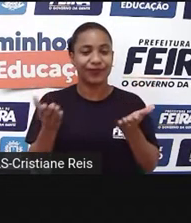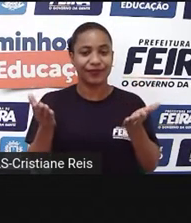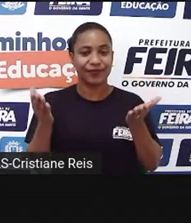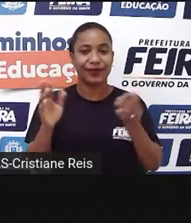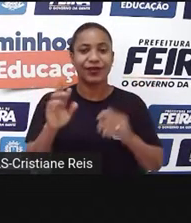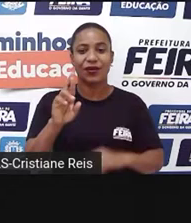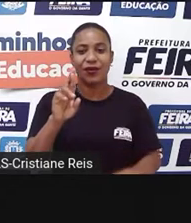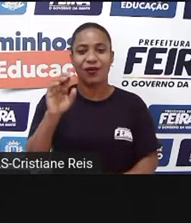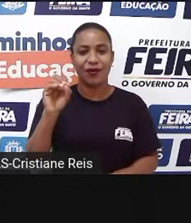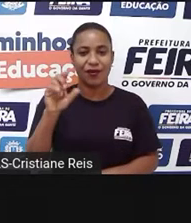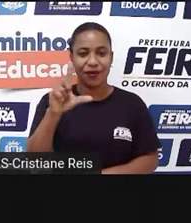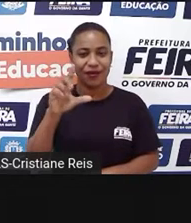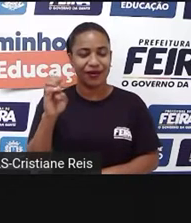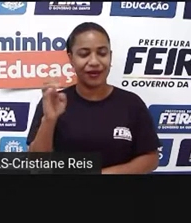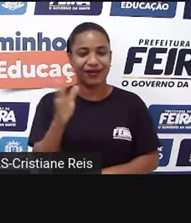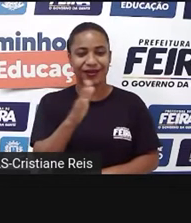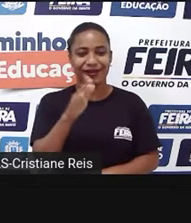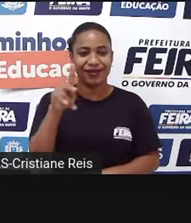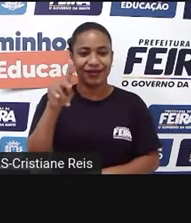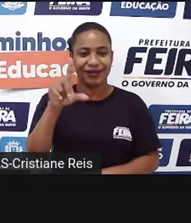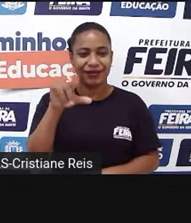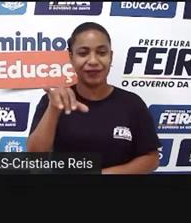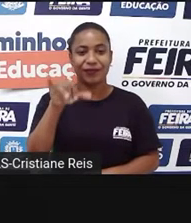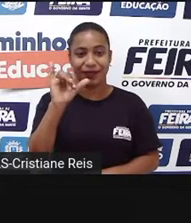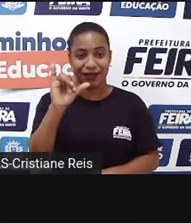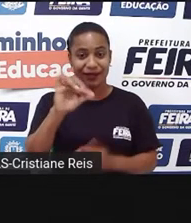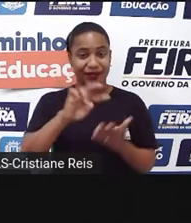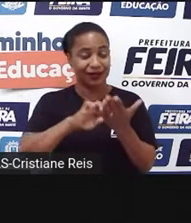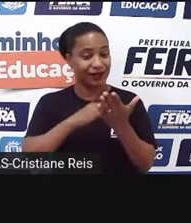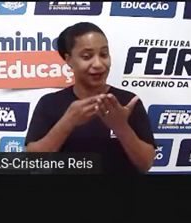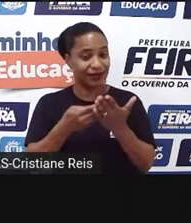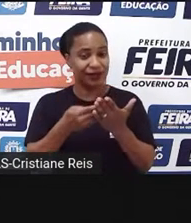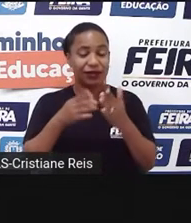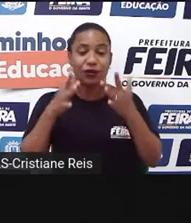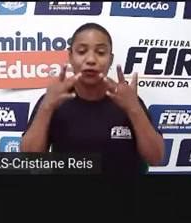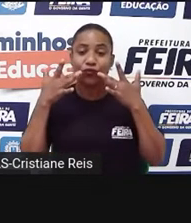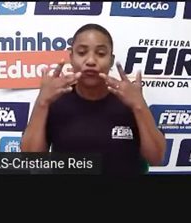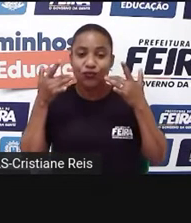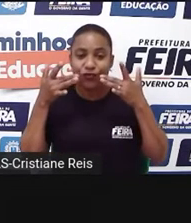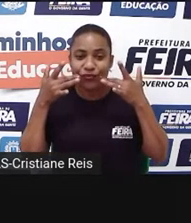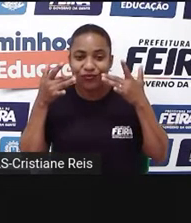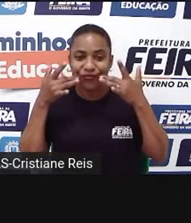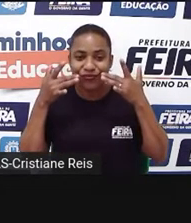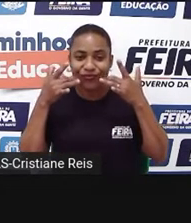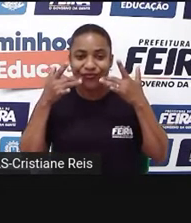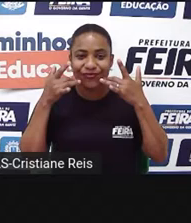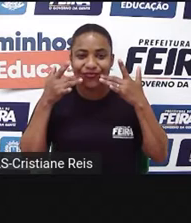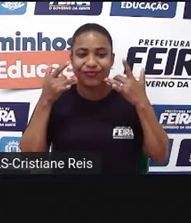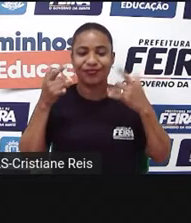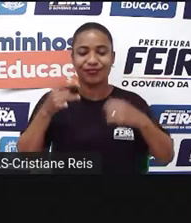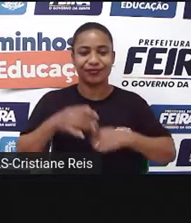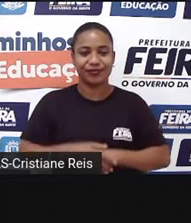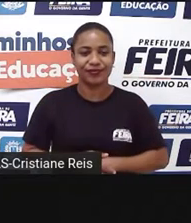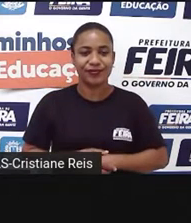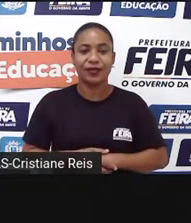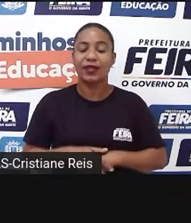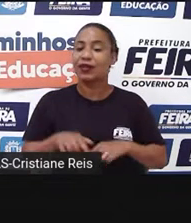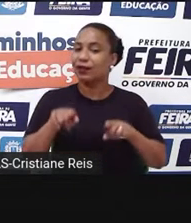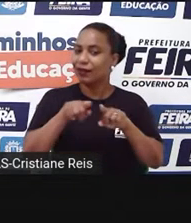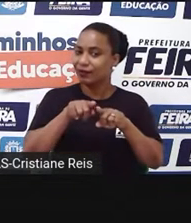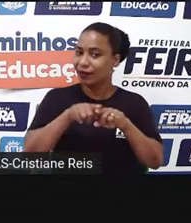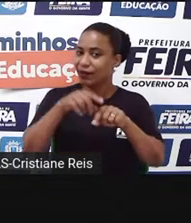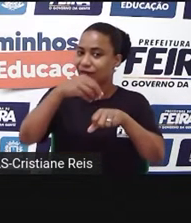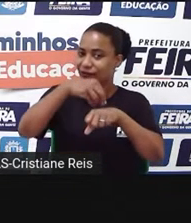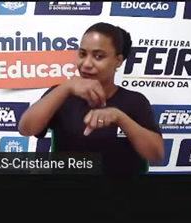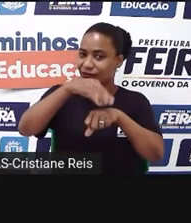role play, peça teatral. Não se esqueçam daquelas dicas preciosas de organização do seu